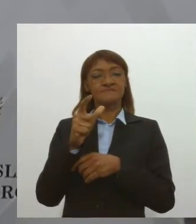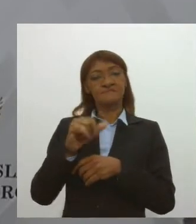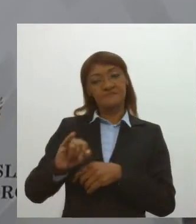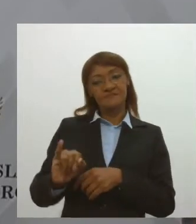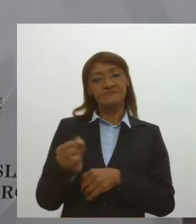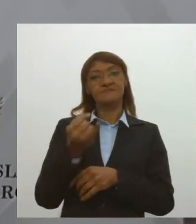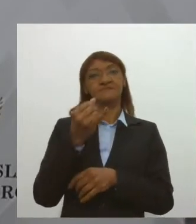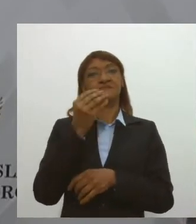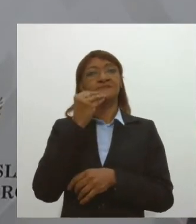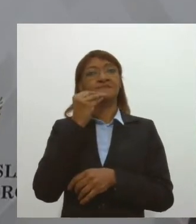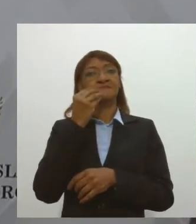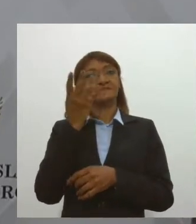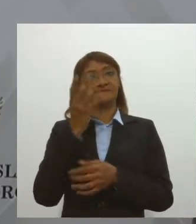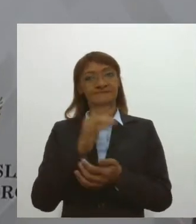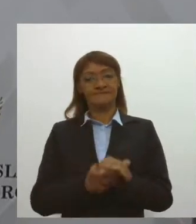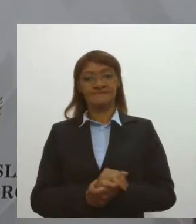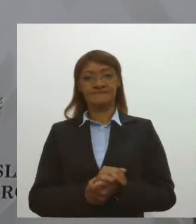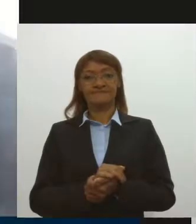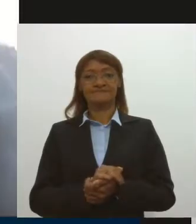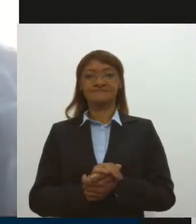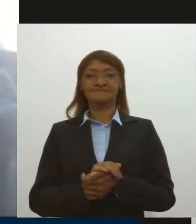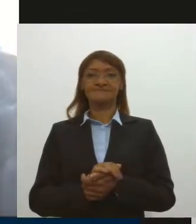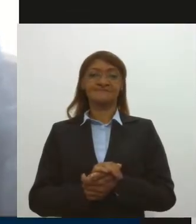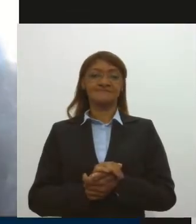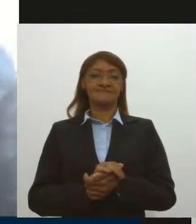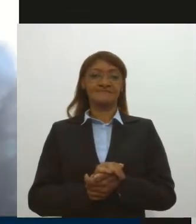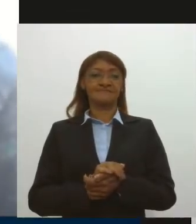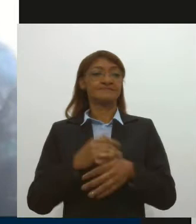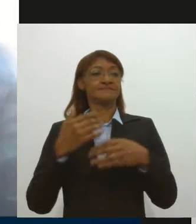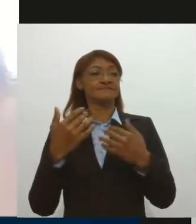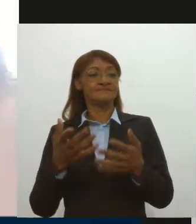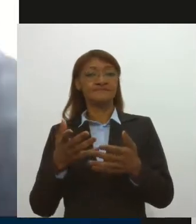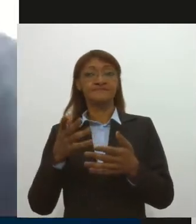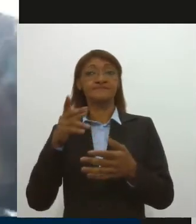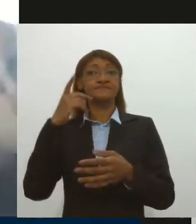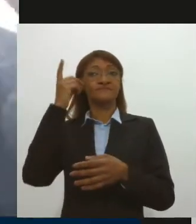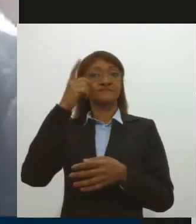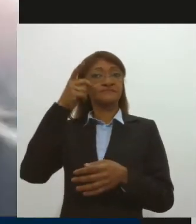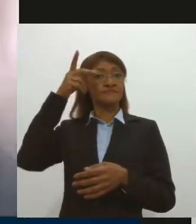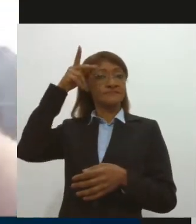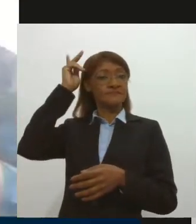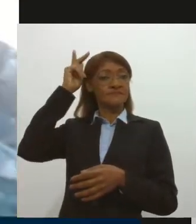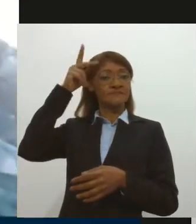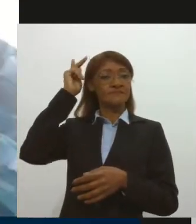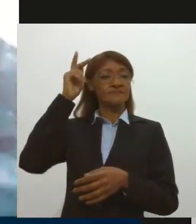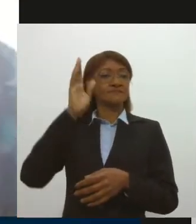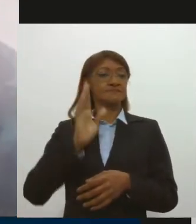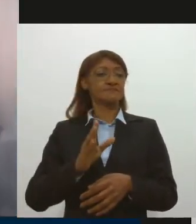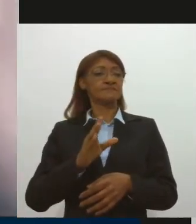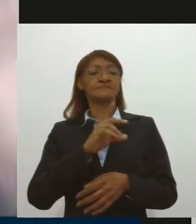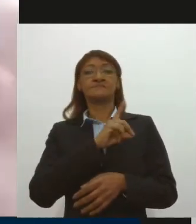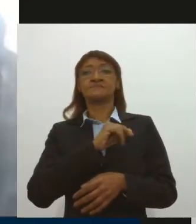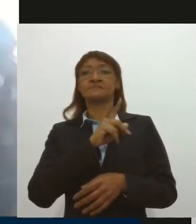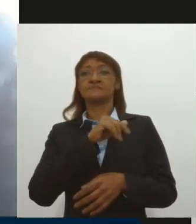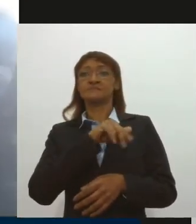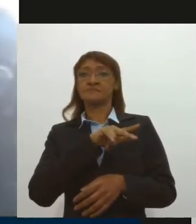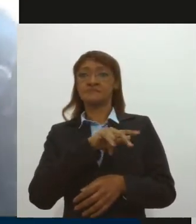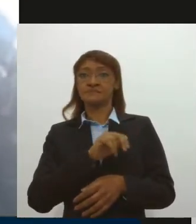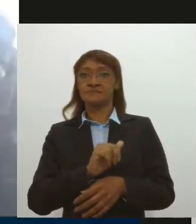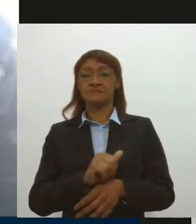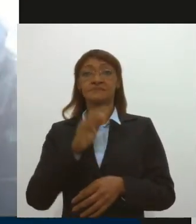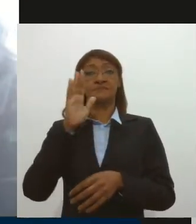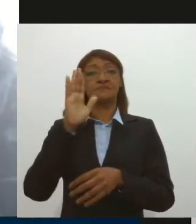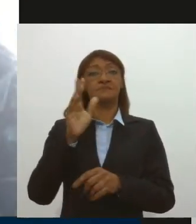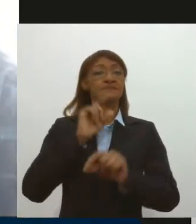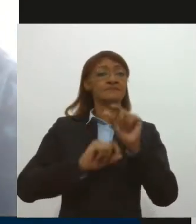de buscar. Então fica o convite. Em sua fala, a deputada Kitty Lima, do Cidadania, comentou sobre as sugestões